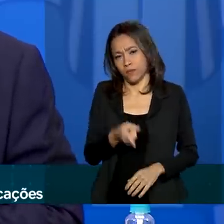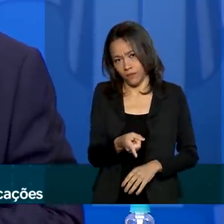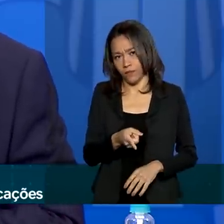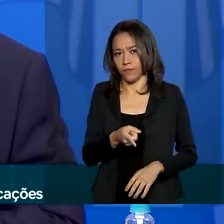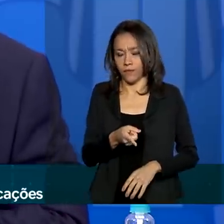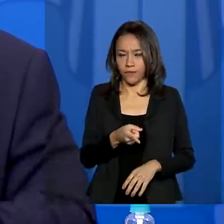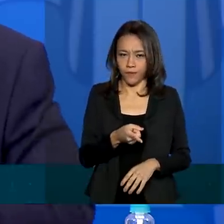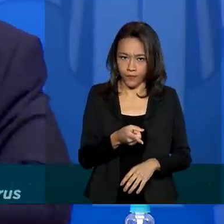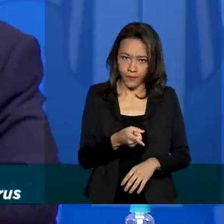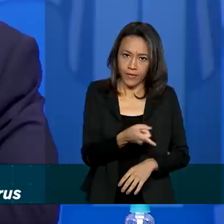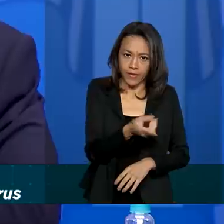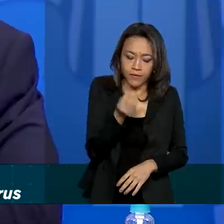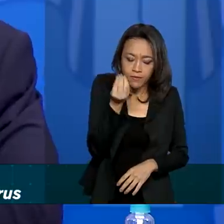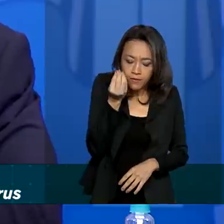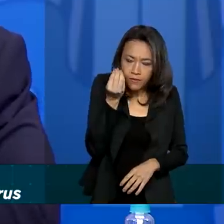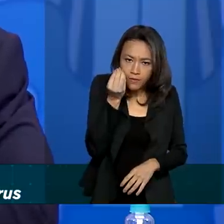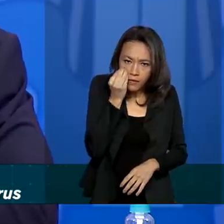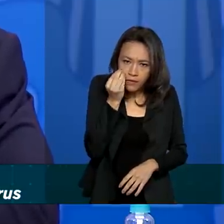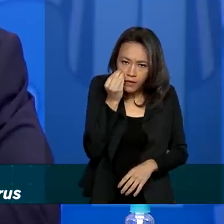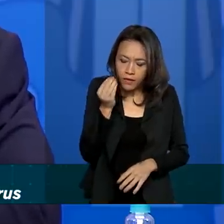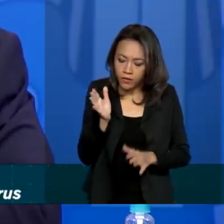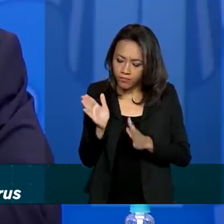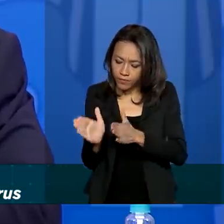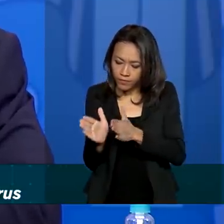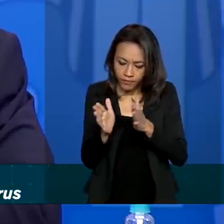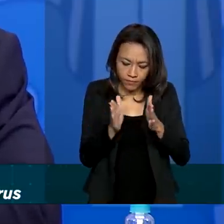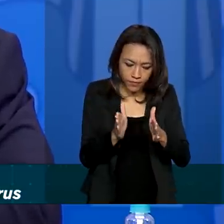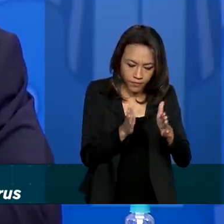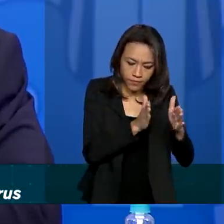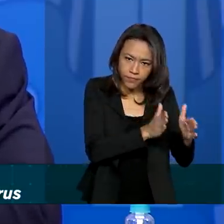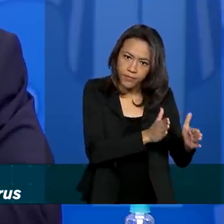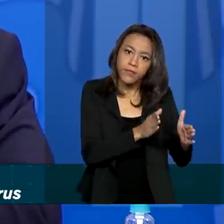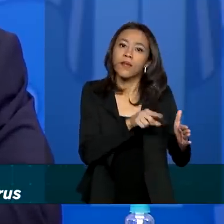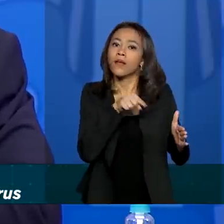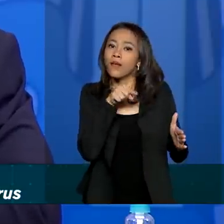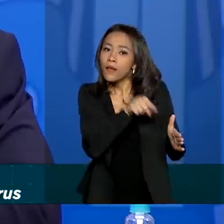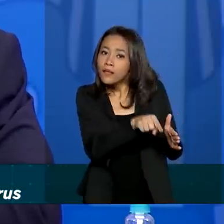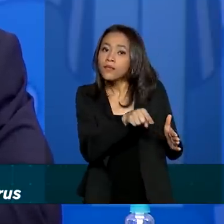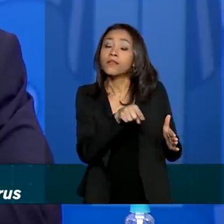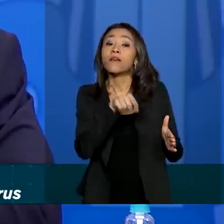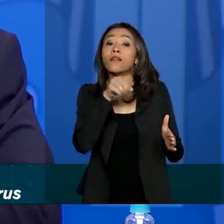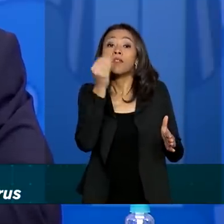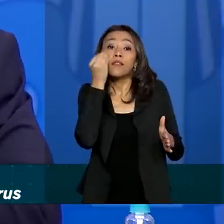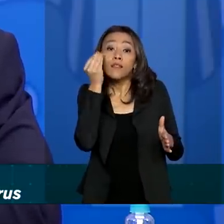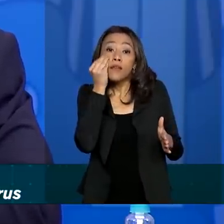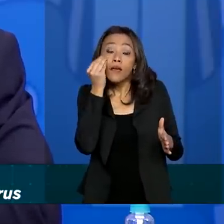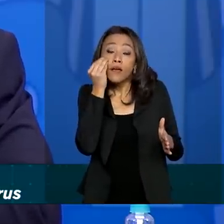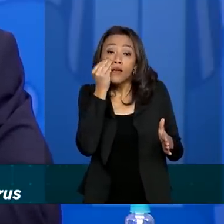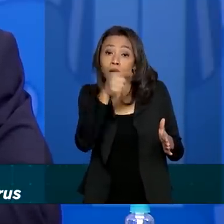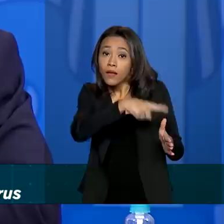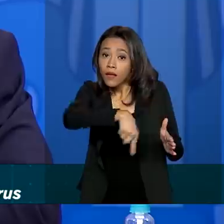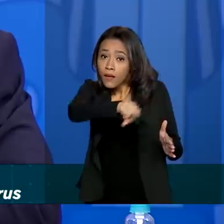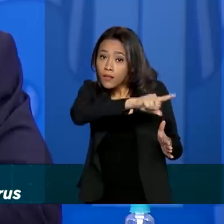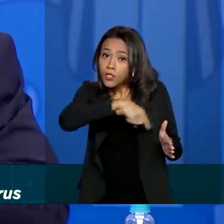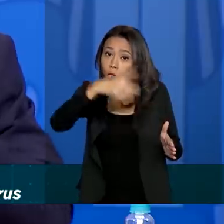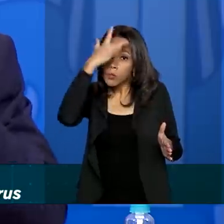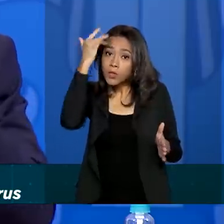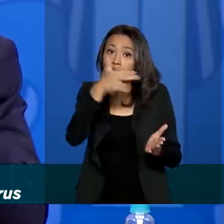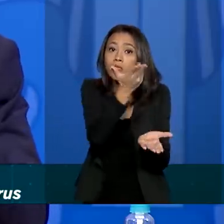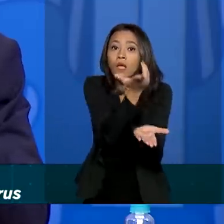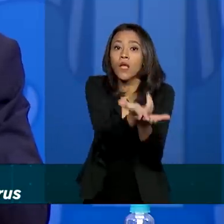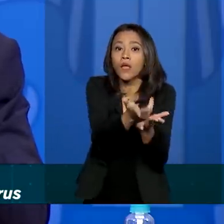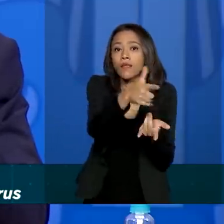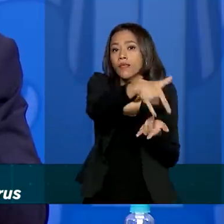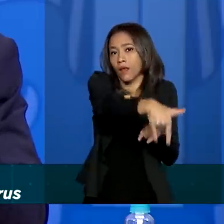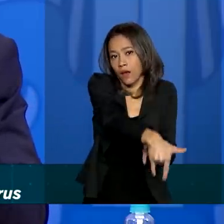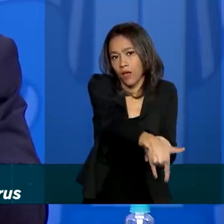Esse ensaio clínico, ele vai ser feito com pacientes que estão internados, que vão e ficam internados, por quê? Porque a gente tem